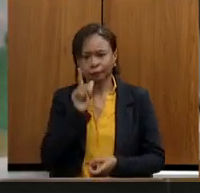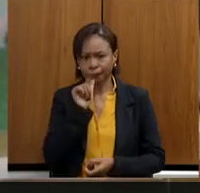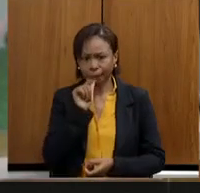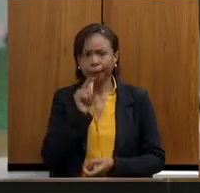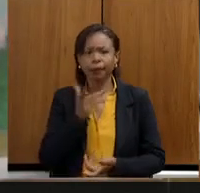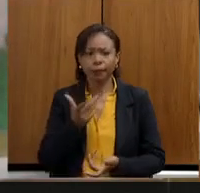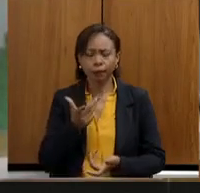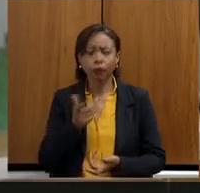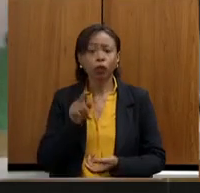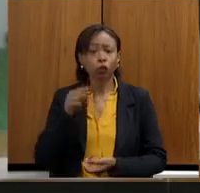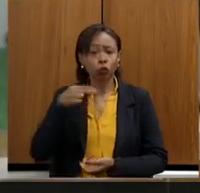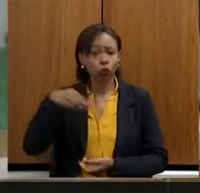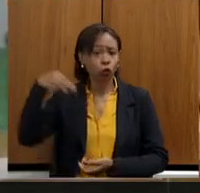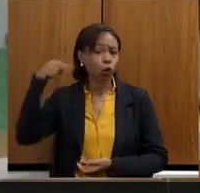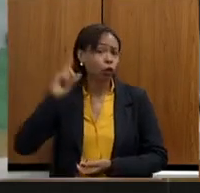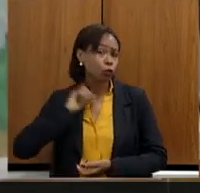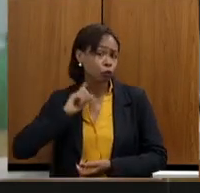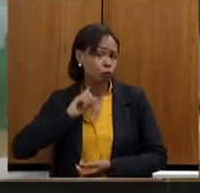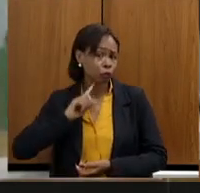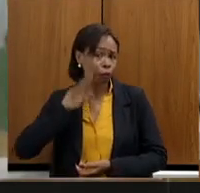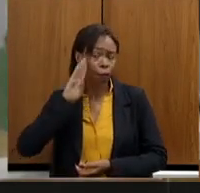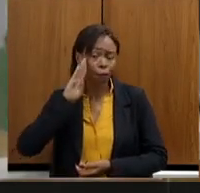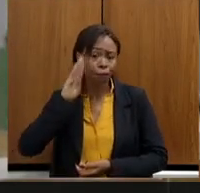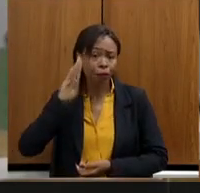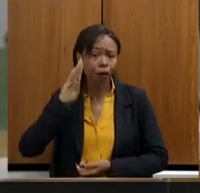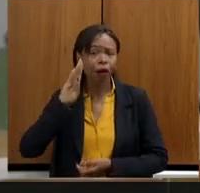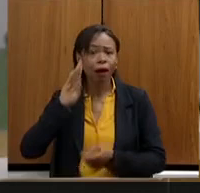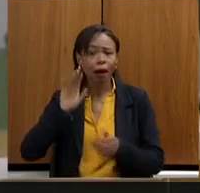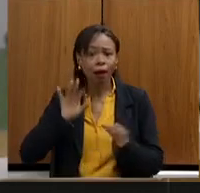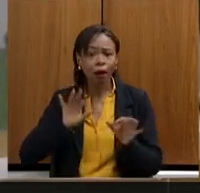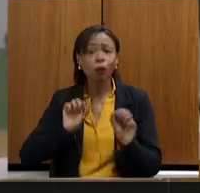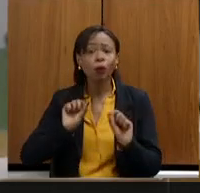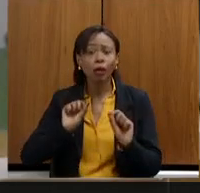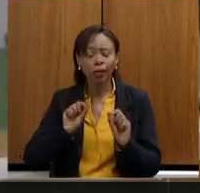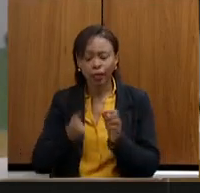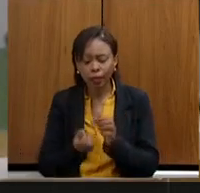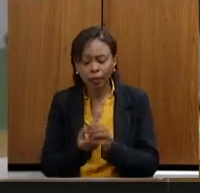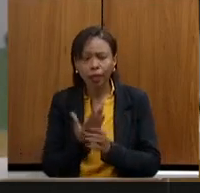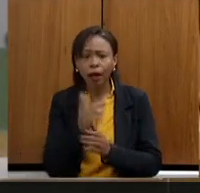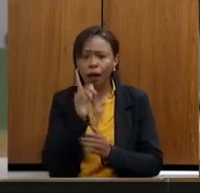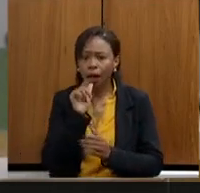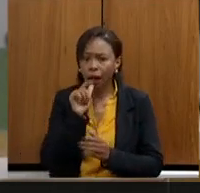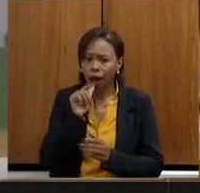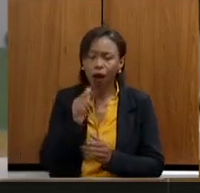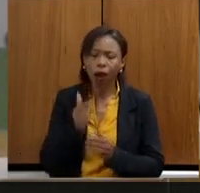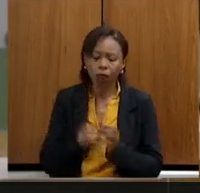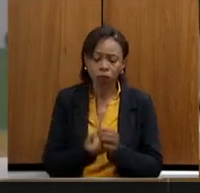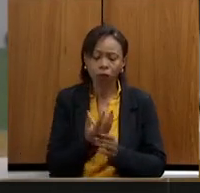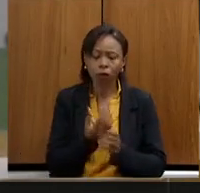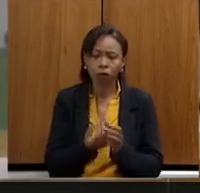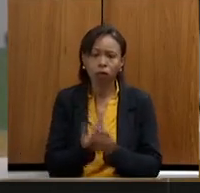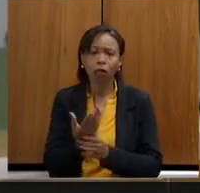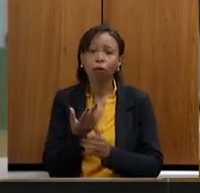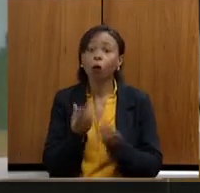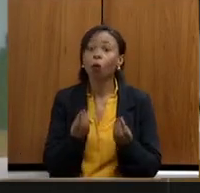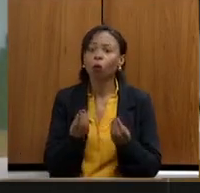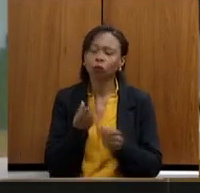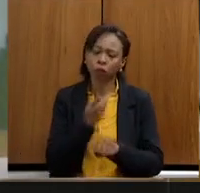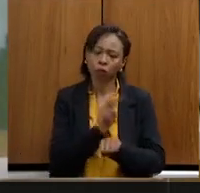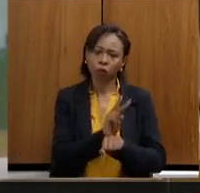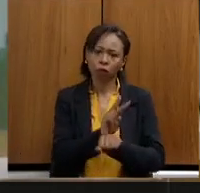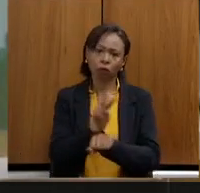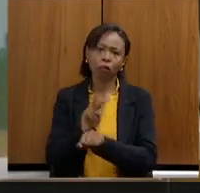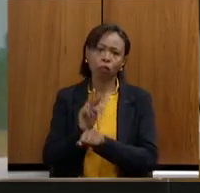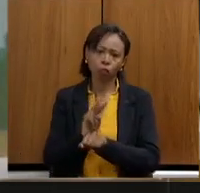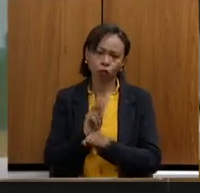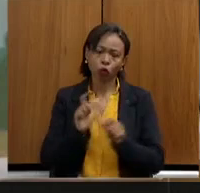básica é produção de água. então nós temos que produzir água através da proteção das nascentes. E é